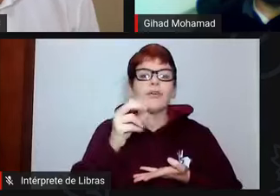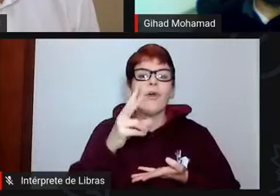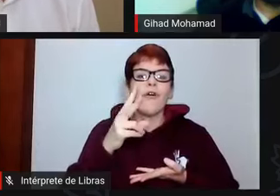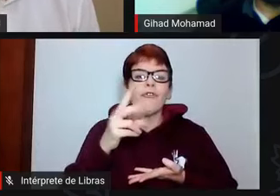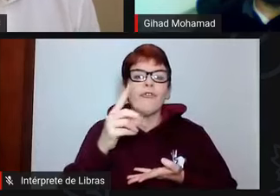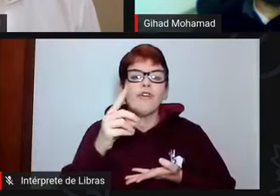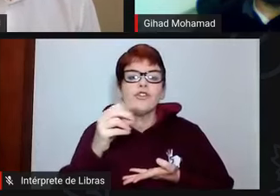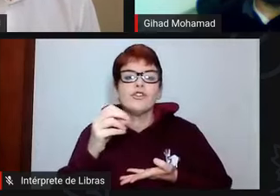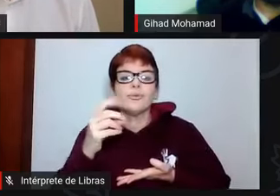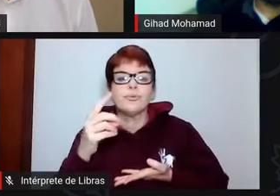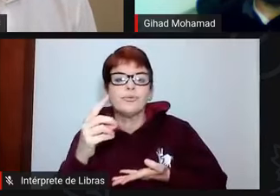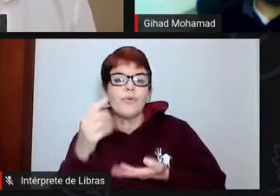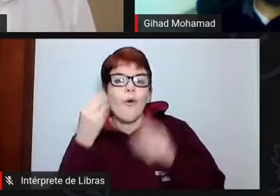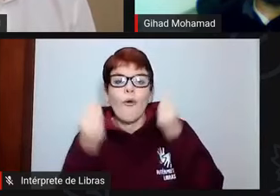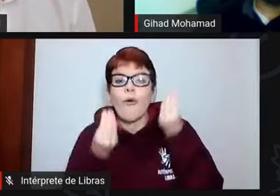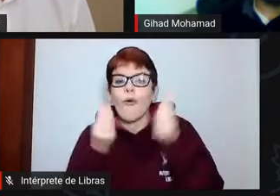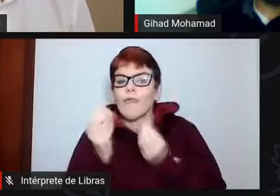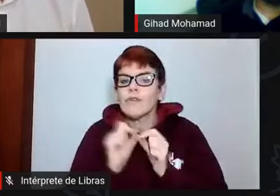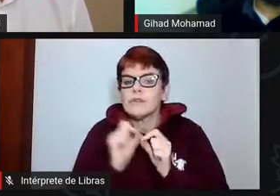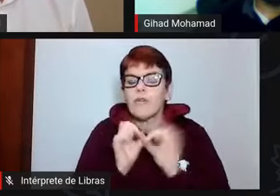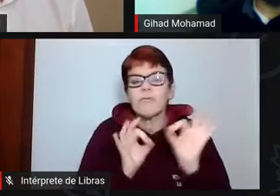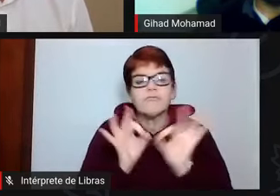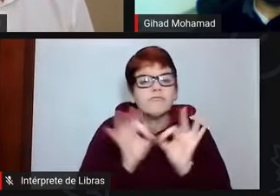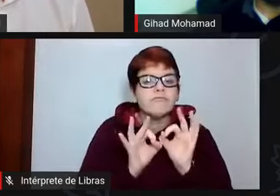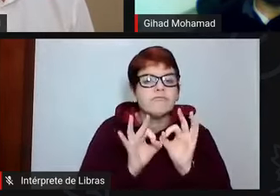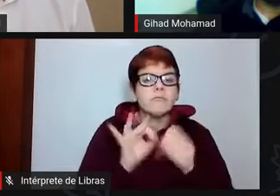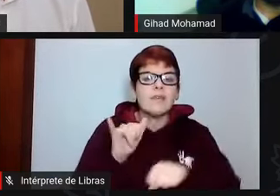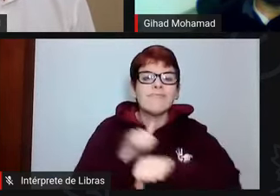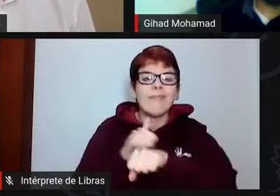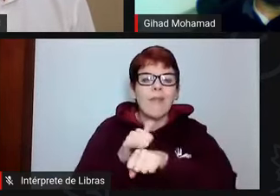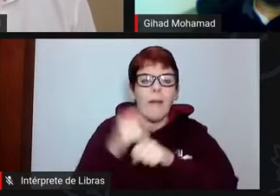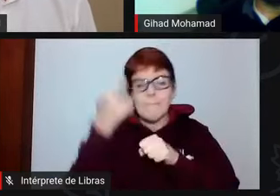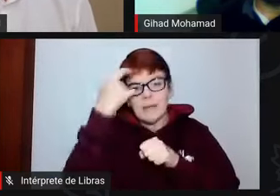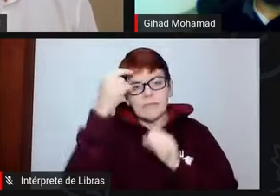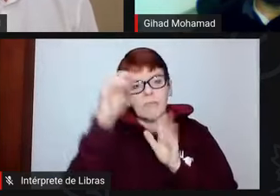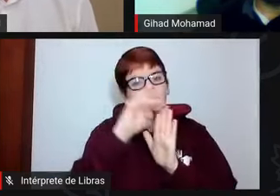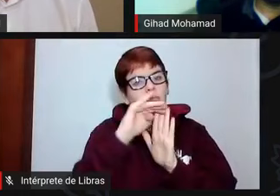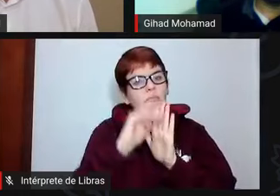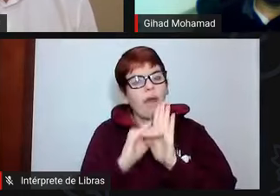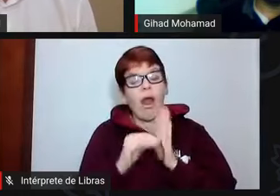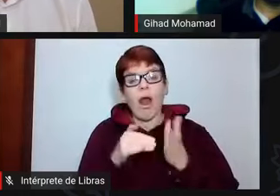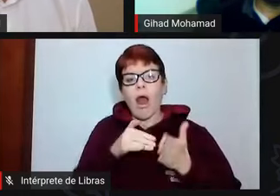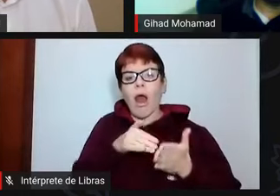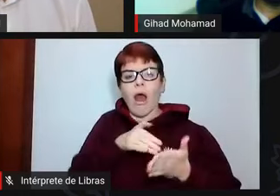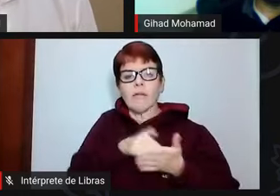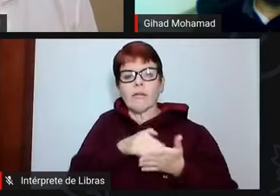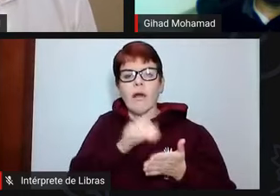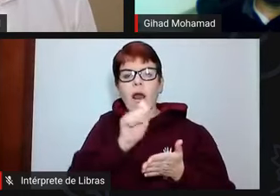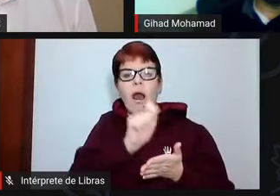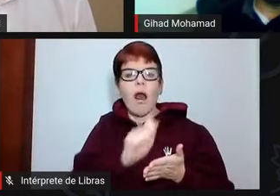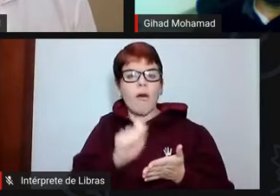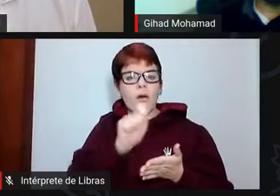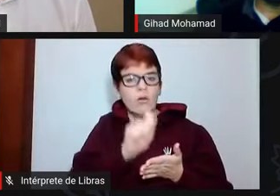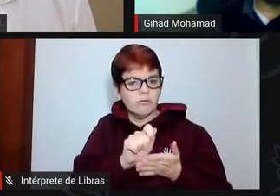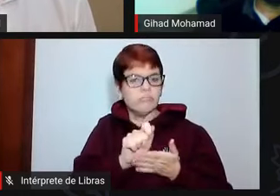momento projetar é que iremos até agosto com orçamento que nos seria disponibilizado, mas